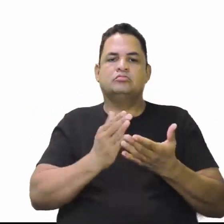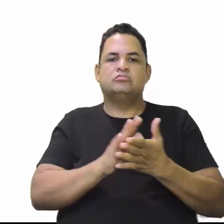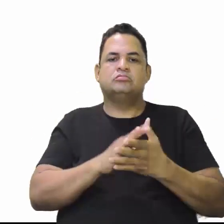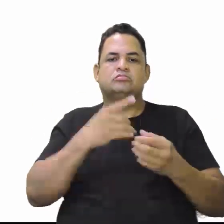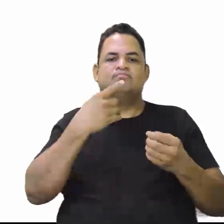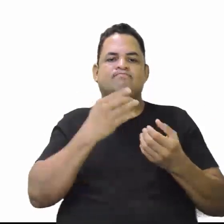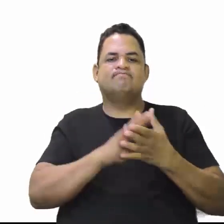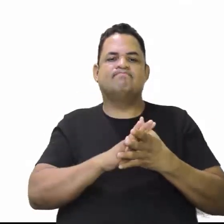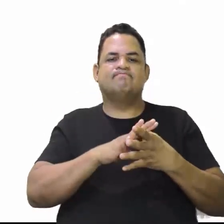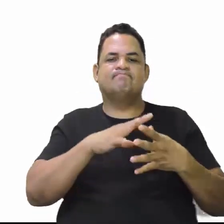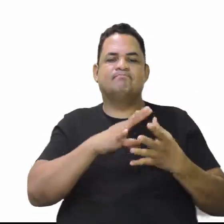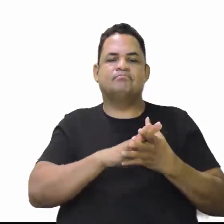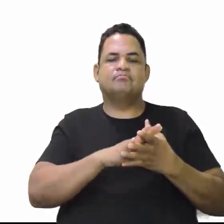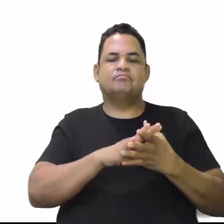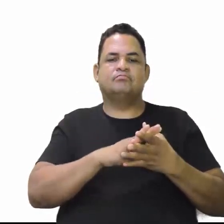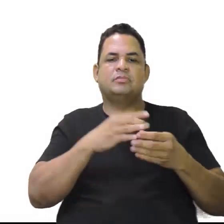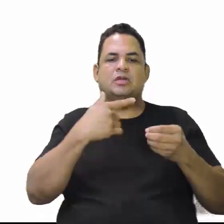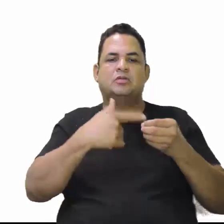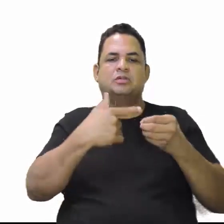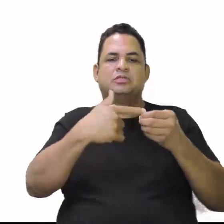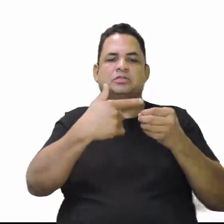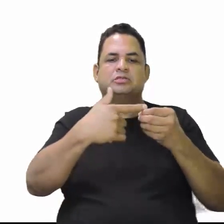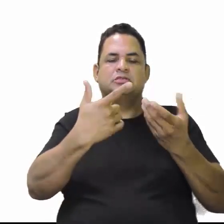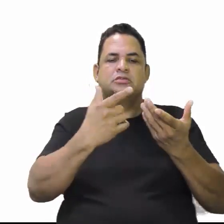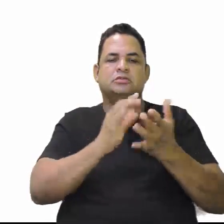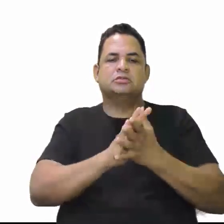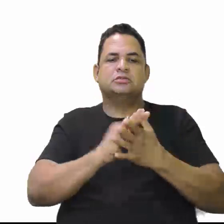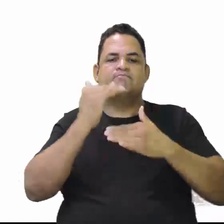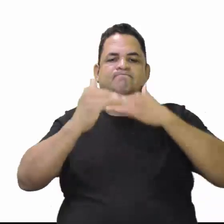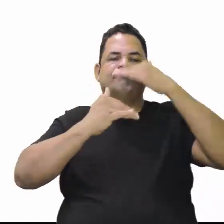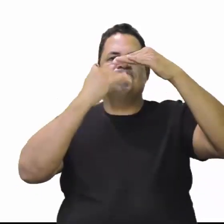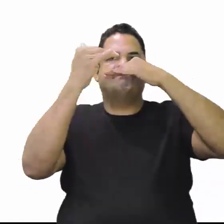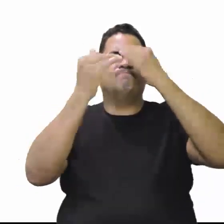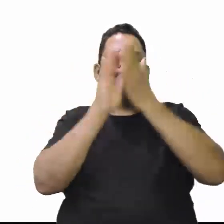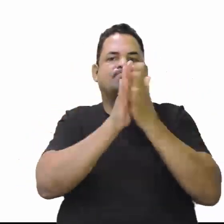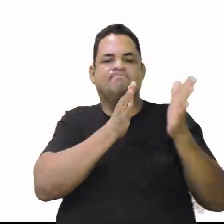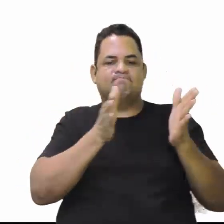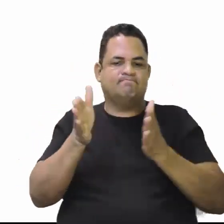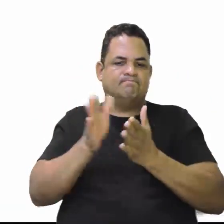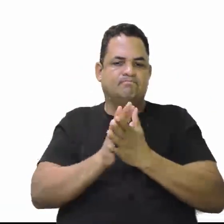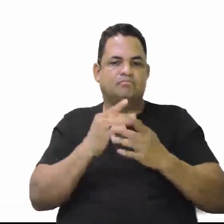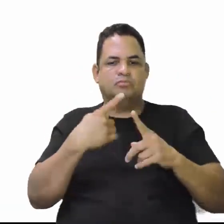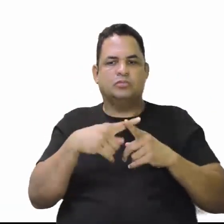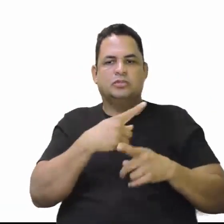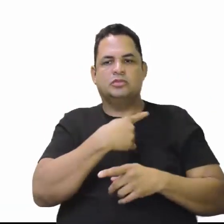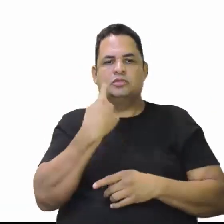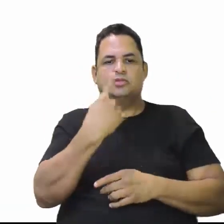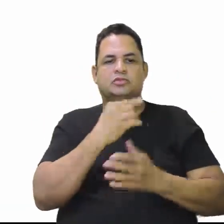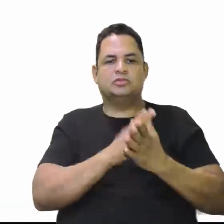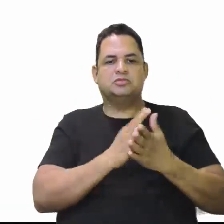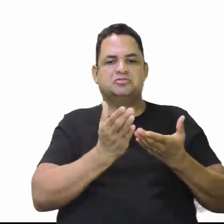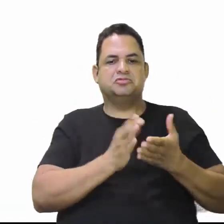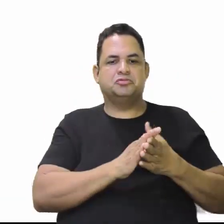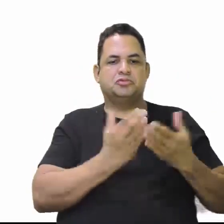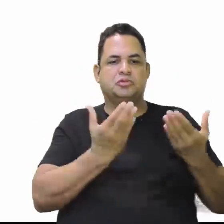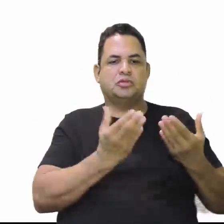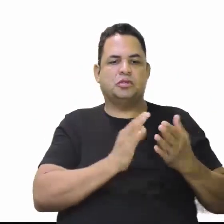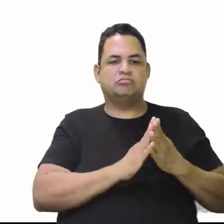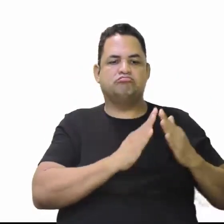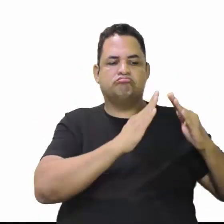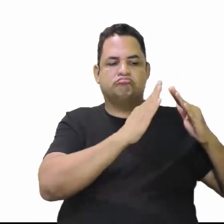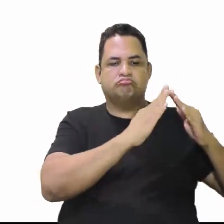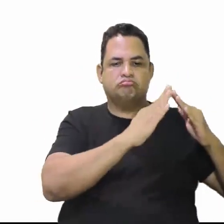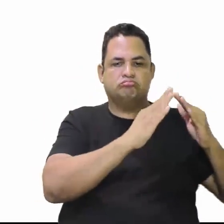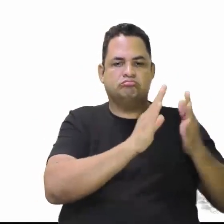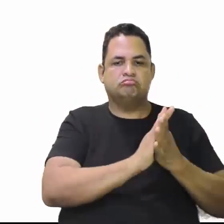cidade evoluída para a época, porque aqui nós já possuímos alojamento, já